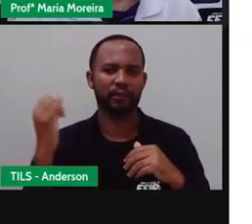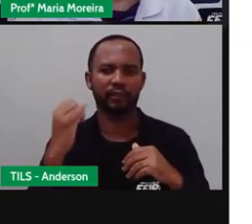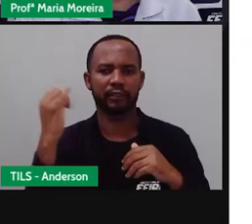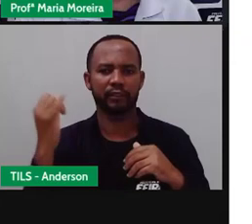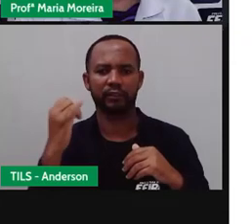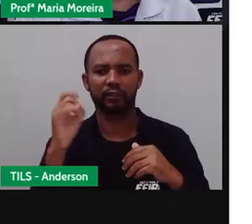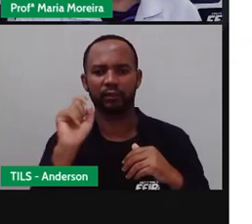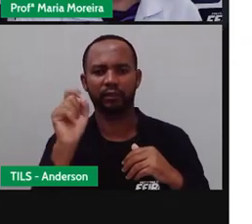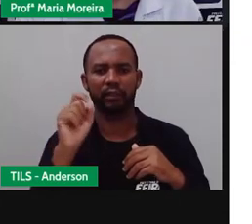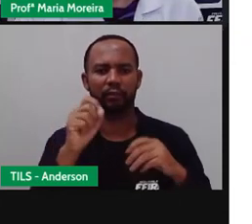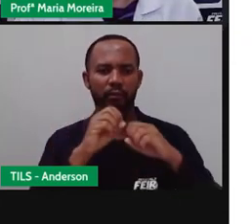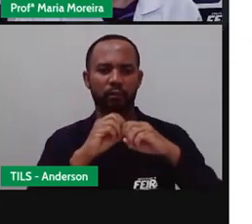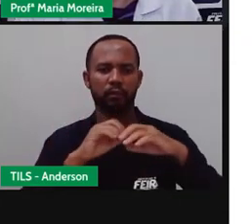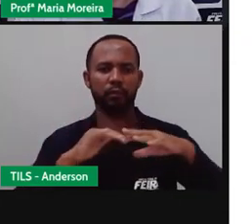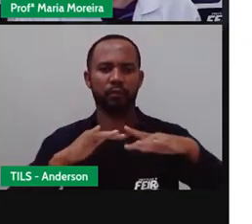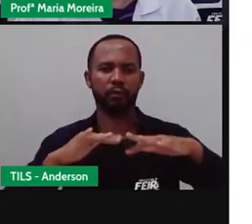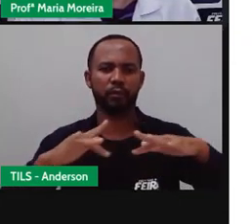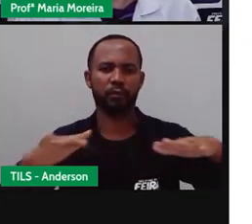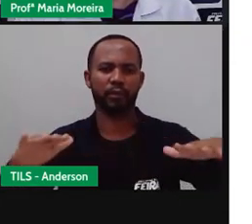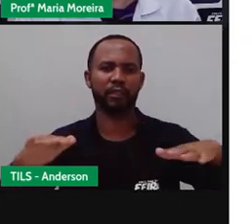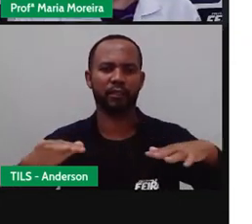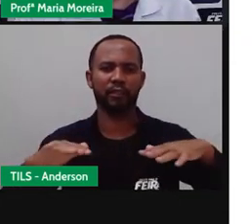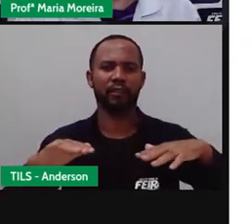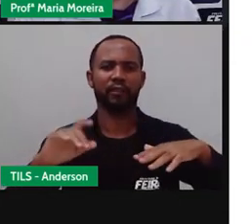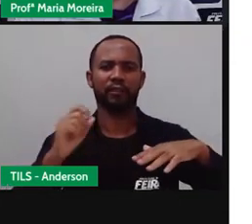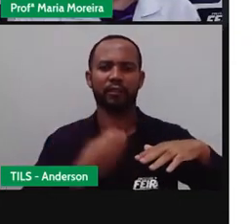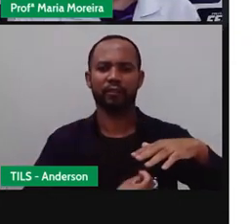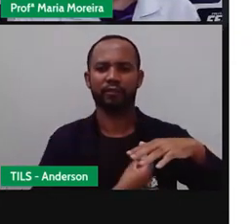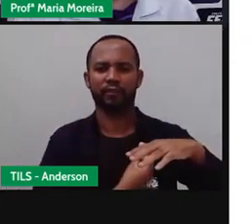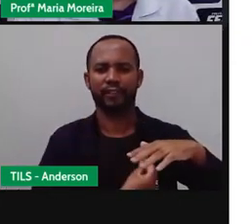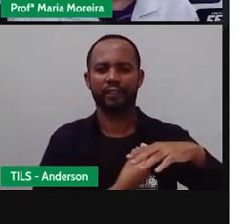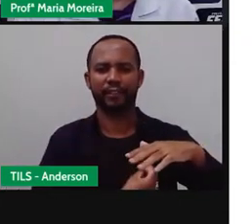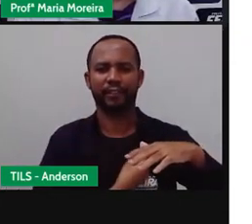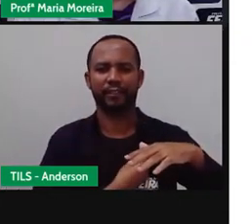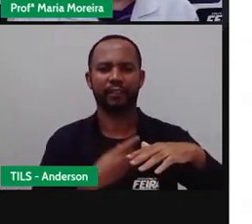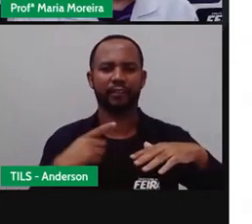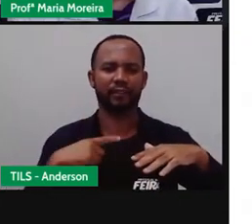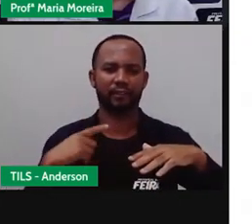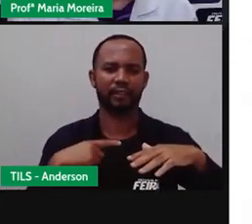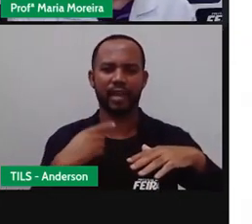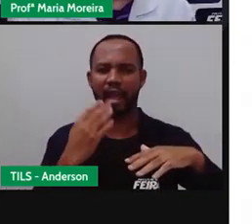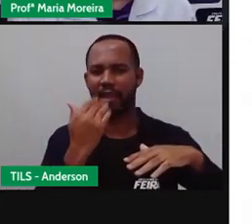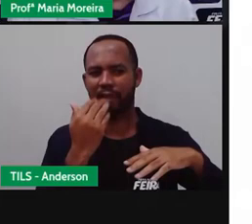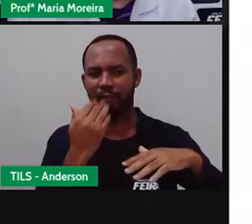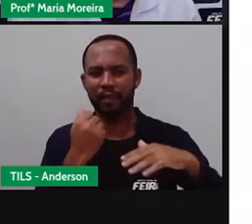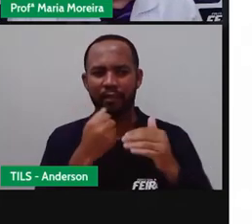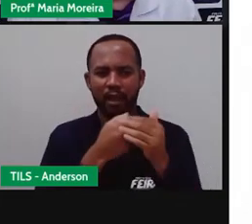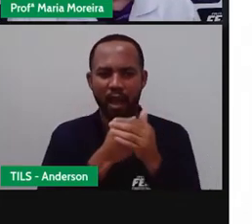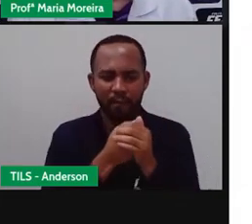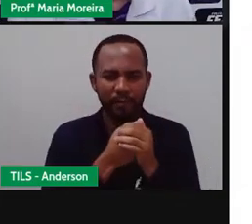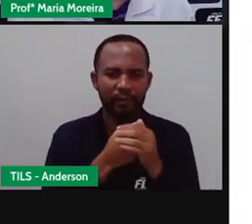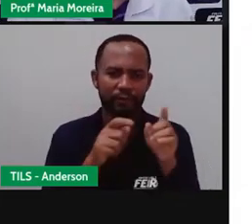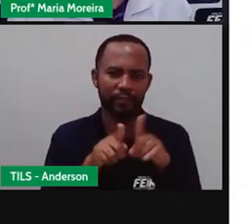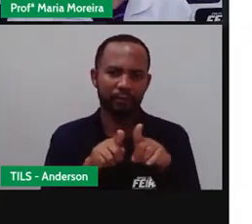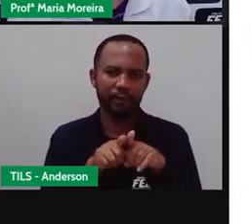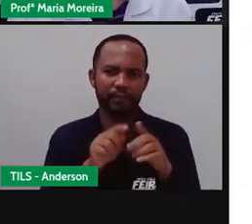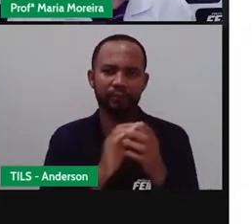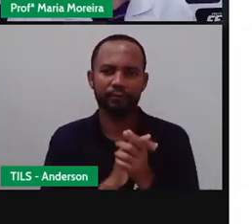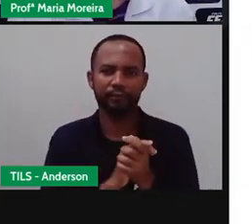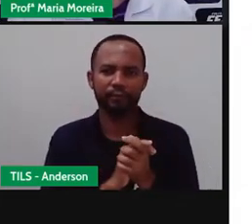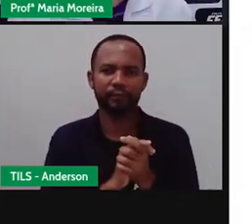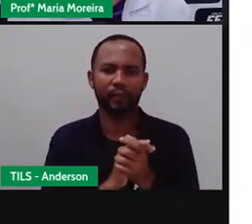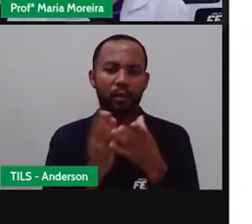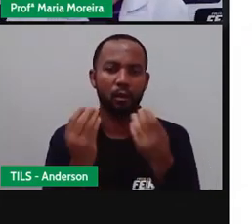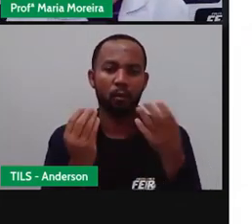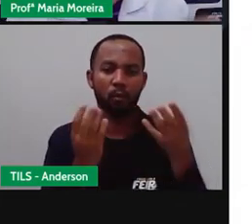a proliferação de qualquer forma de vida depende de alimento, água e abrigo. Então se eles estão se